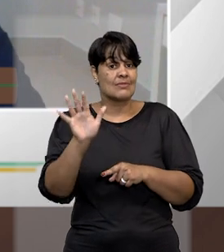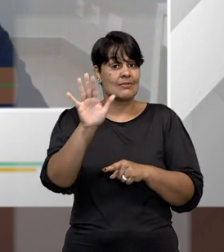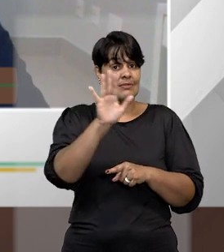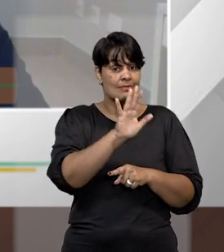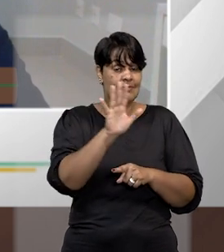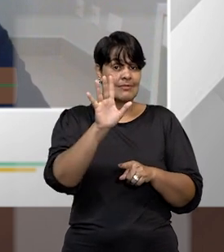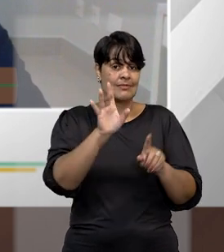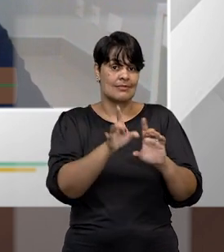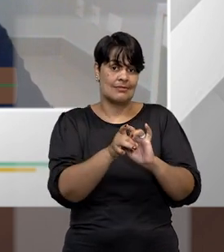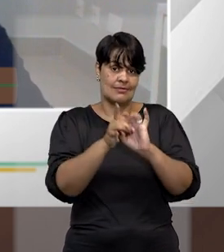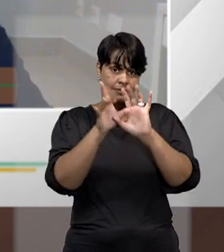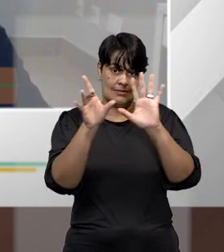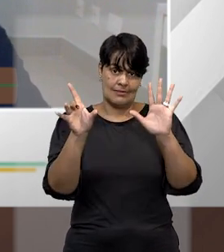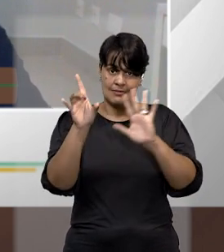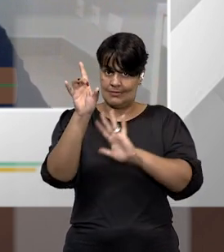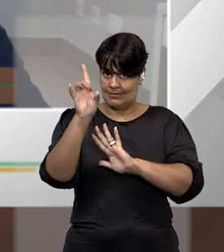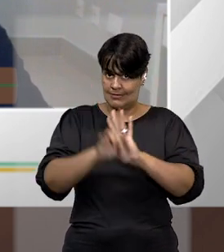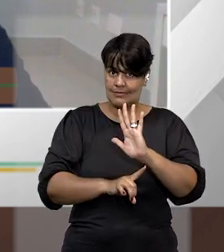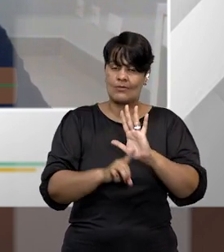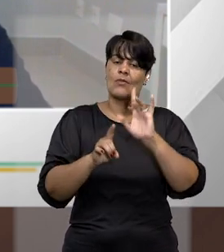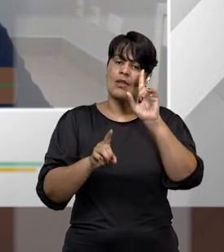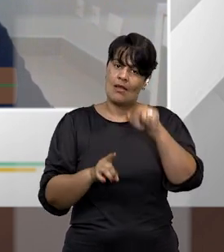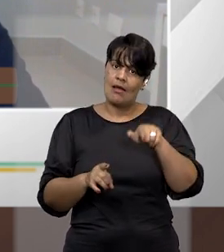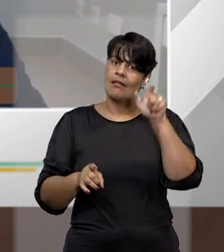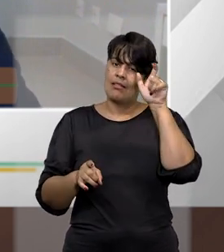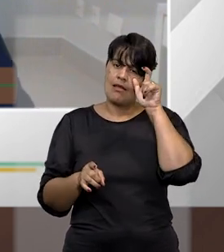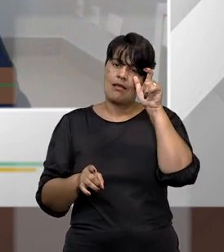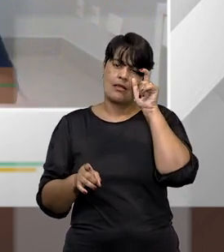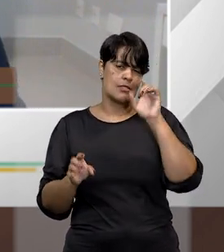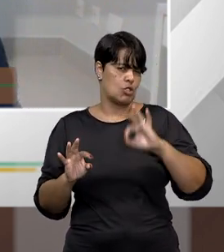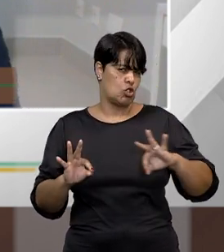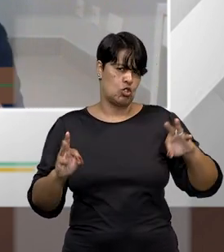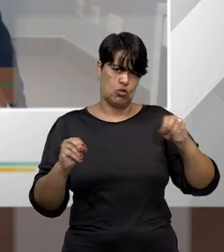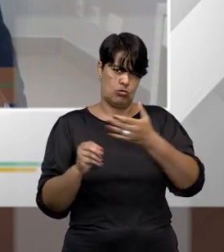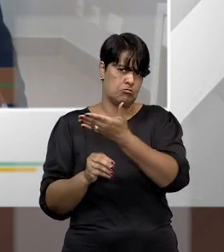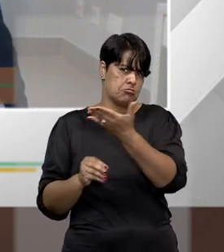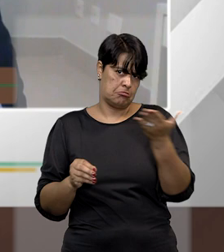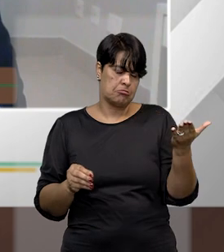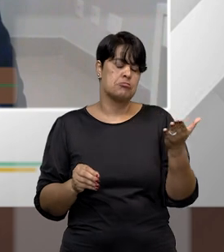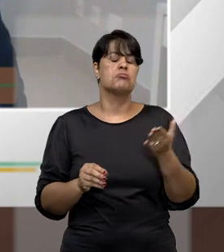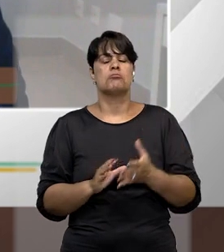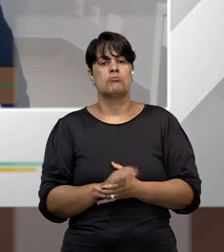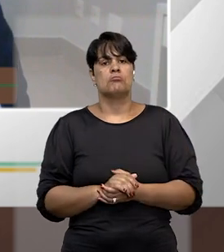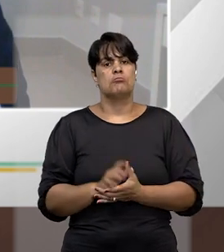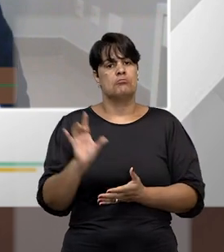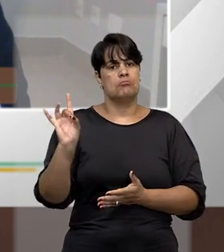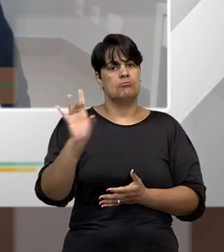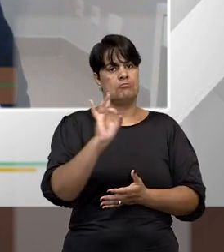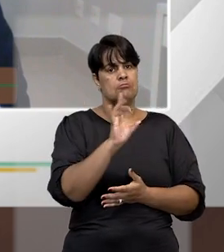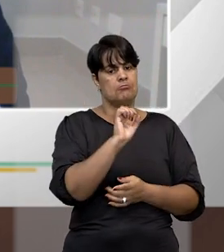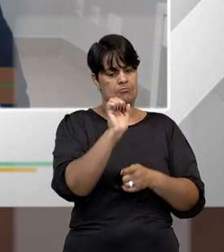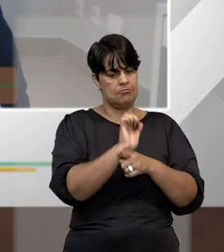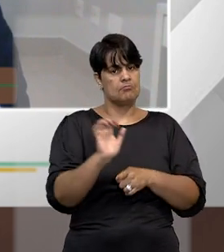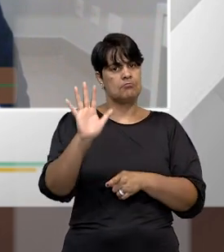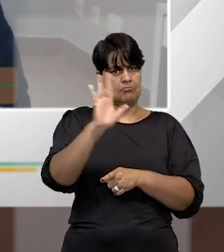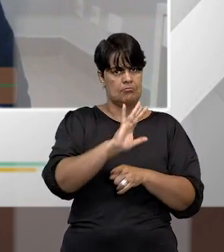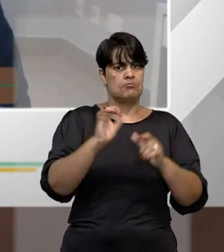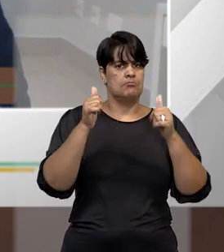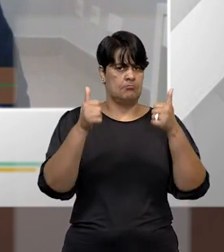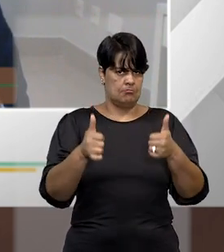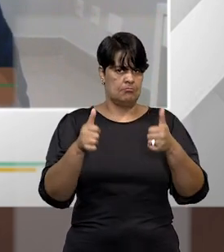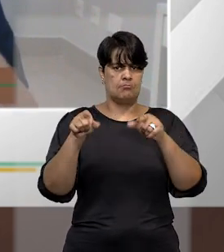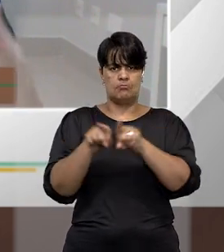entes, a preservação do Estado democrático de direito, é de interesse de cada um dos estados e é de interesse dos municípios, evidentemente,